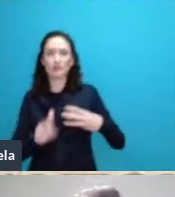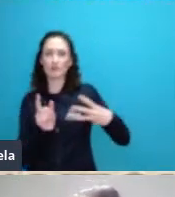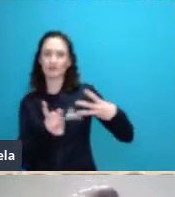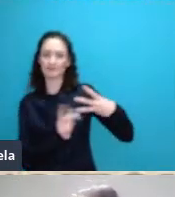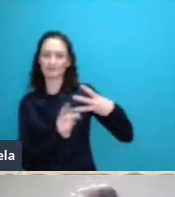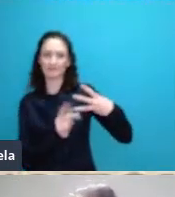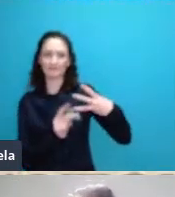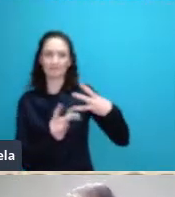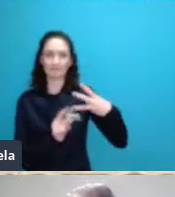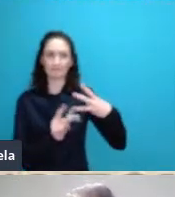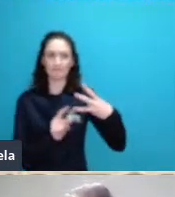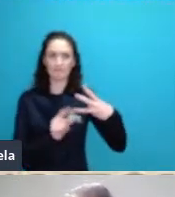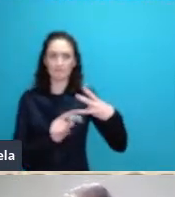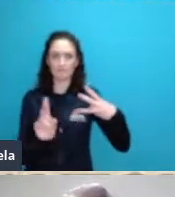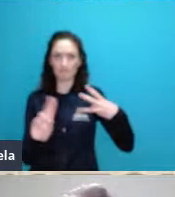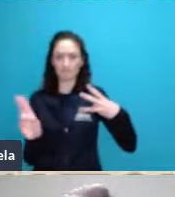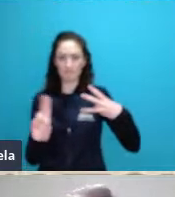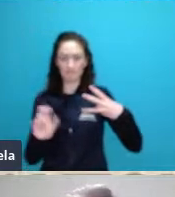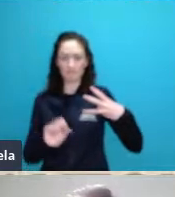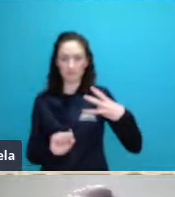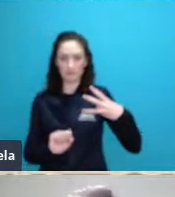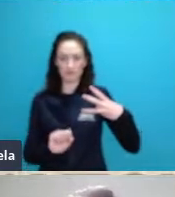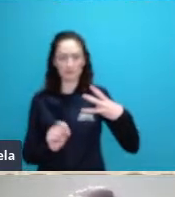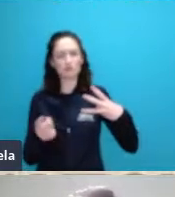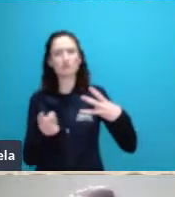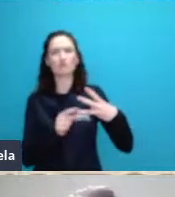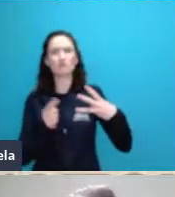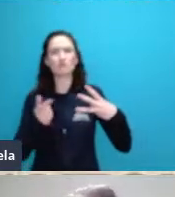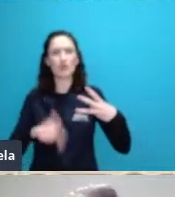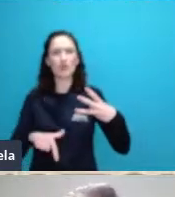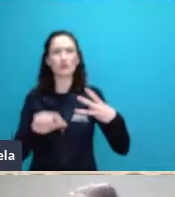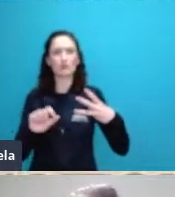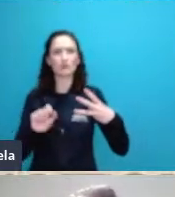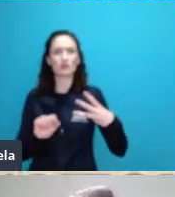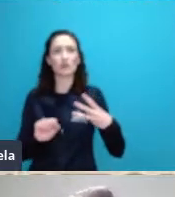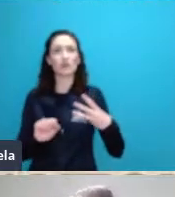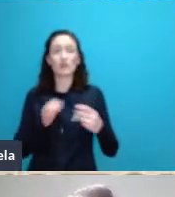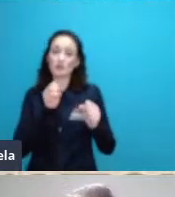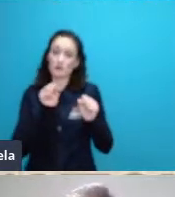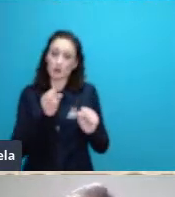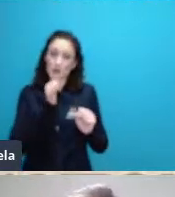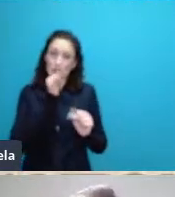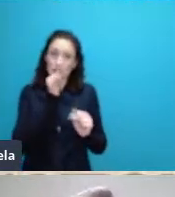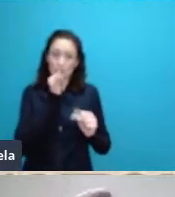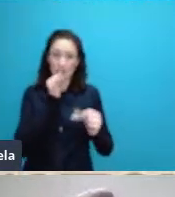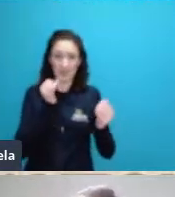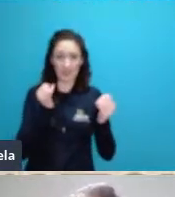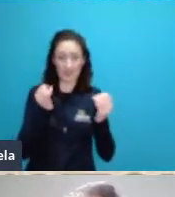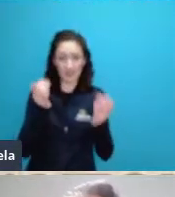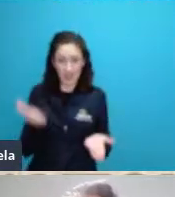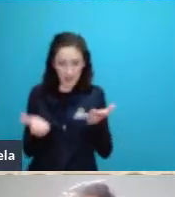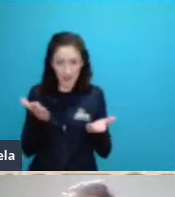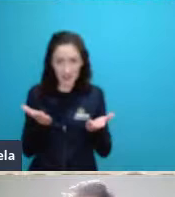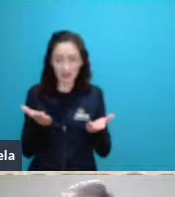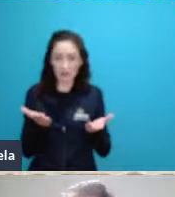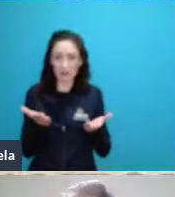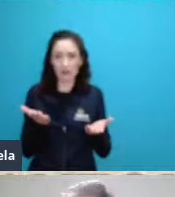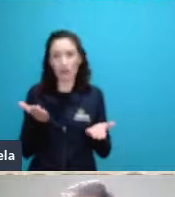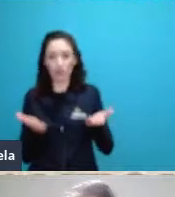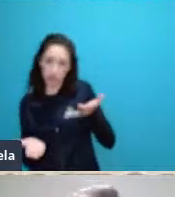equilíbrio que ele tem e também a capacidade de se tirar do equilíbrio voltar para esse equilíbrio